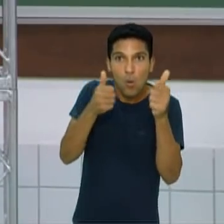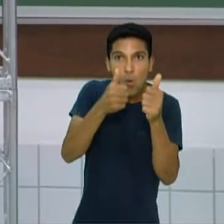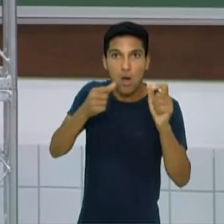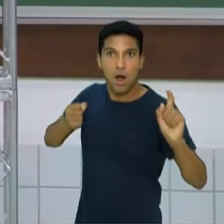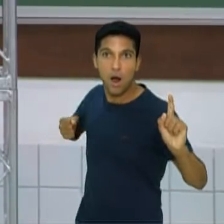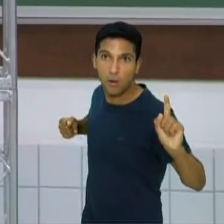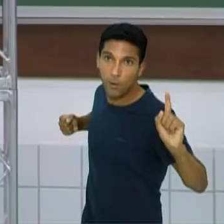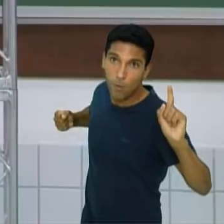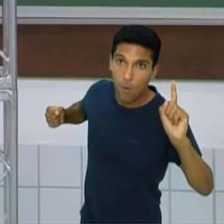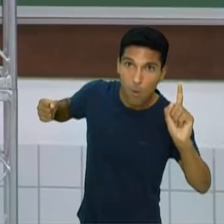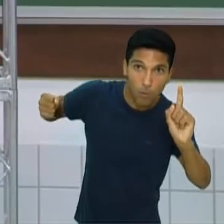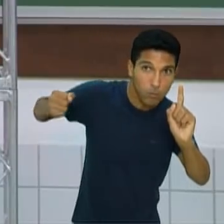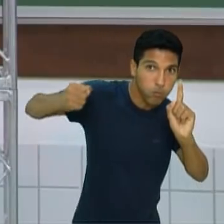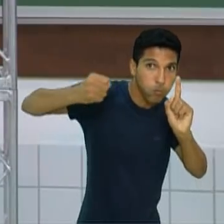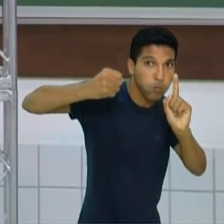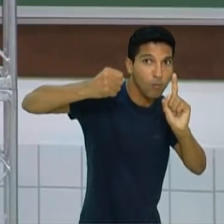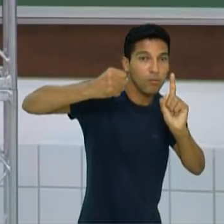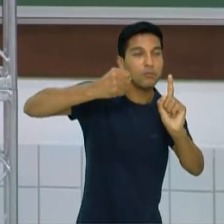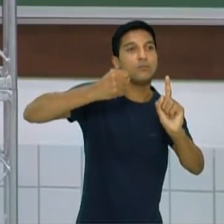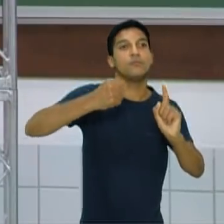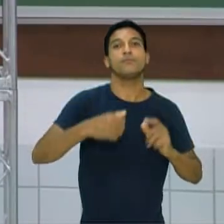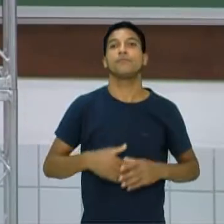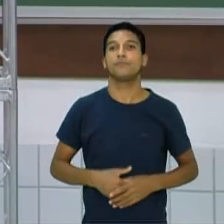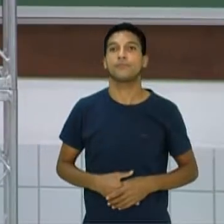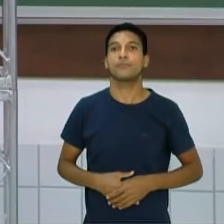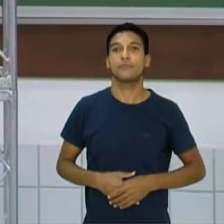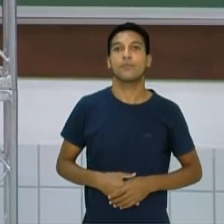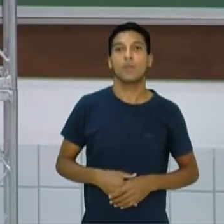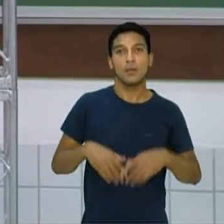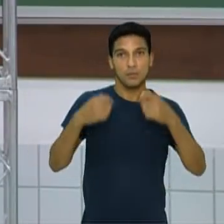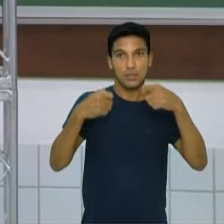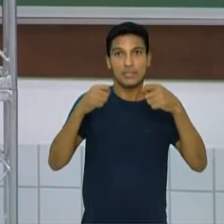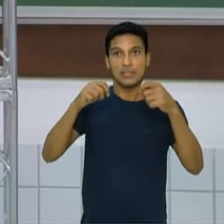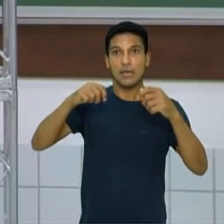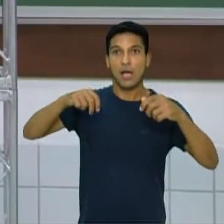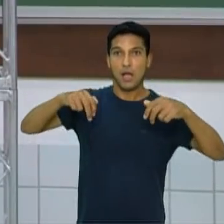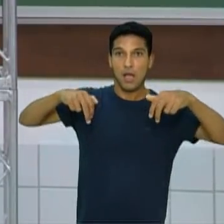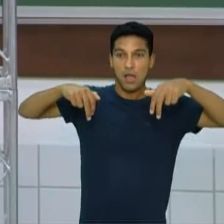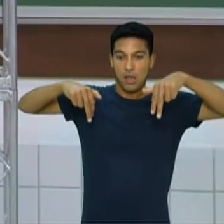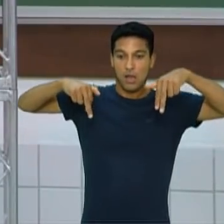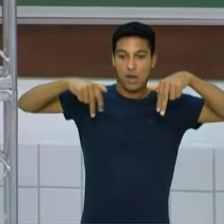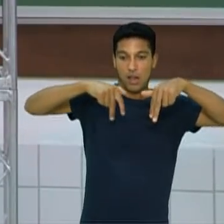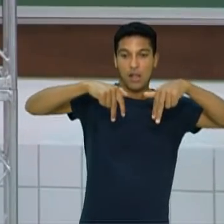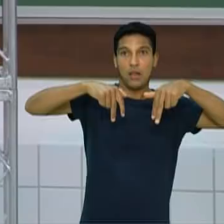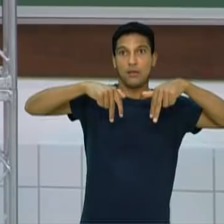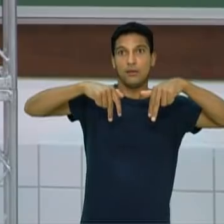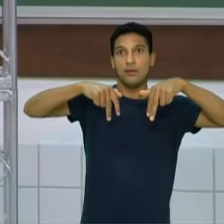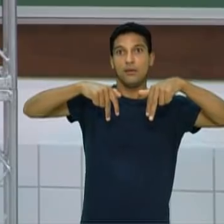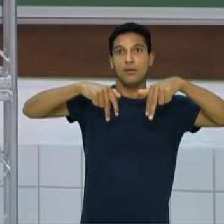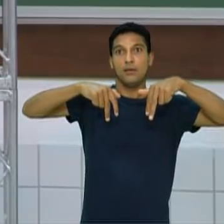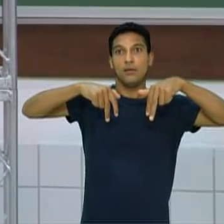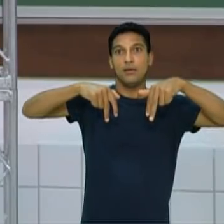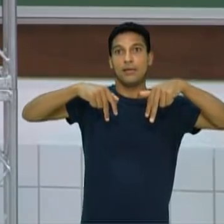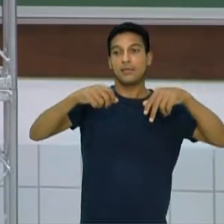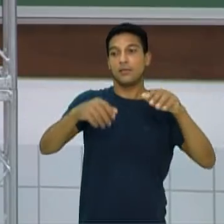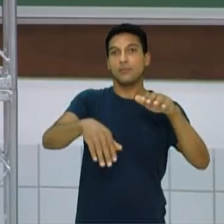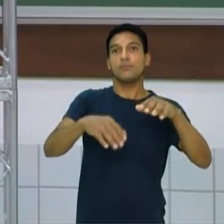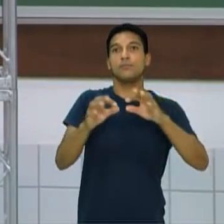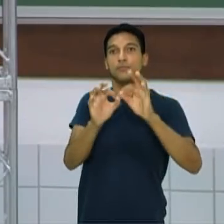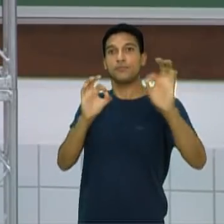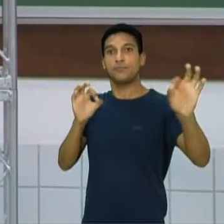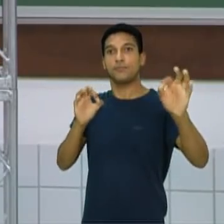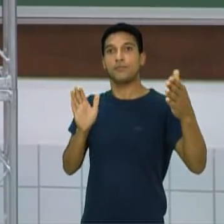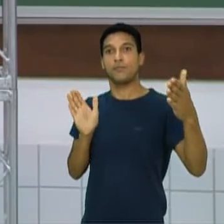consiga alcançá-lo com o meu braço, tá? Então, eu preciso procurar manter o meu adversário nesse